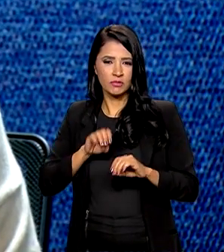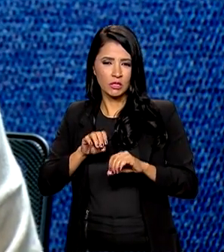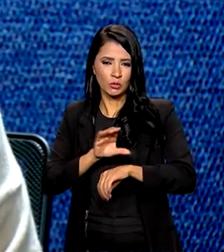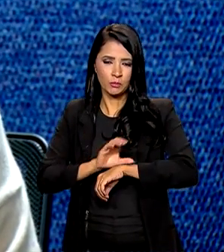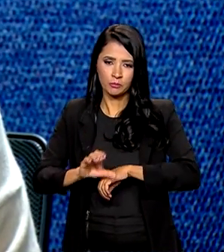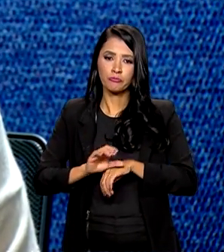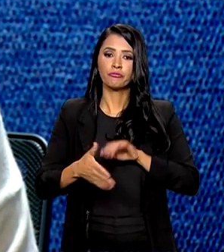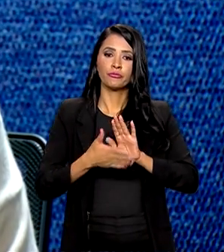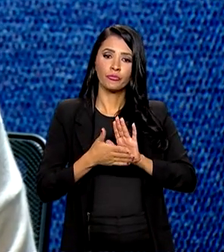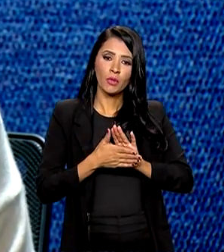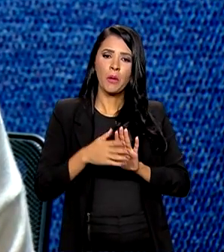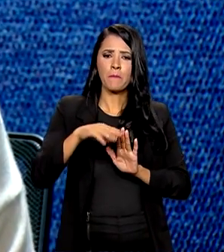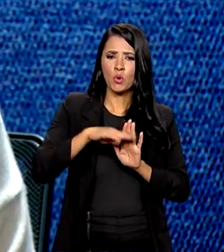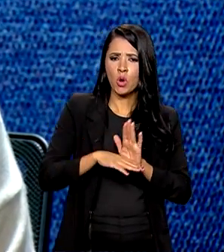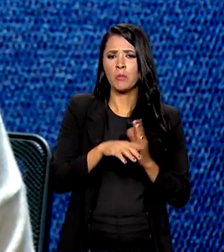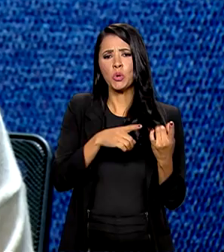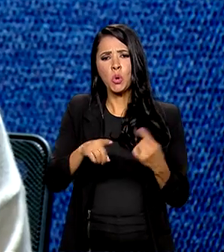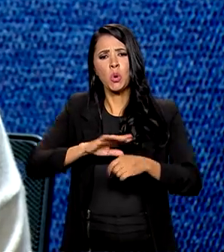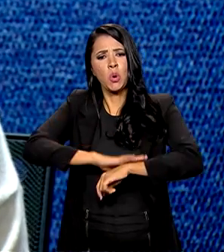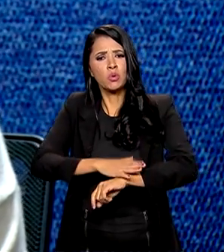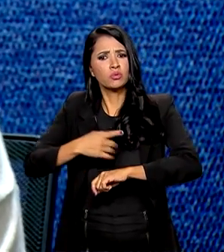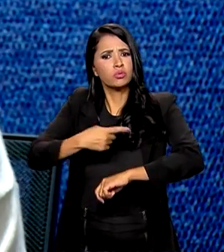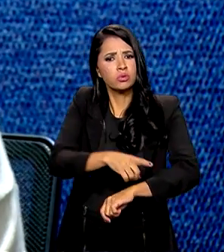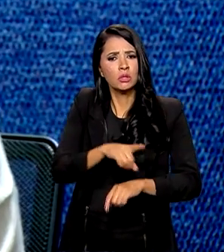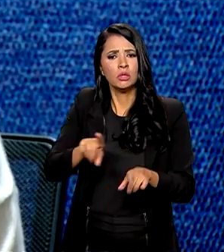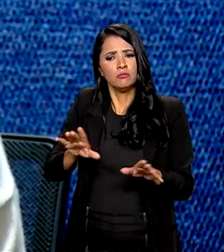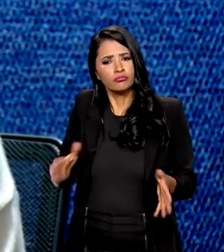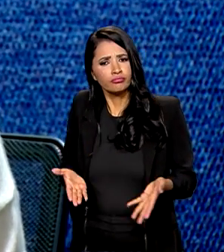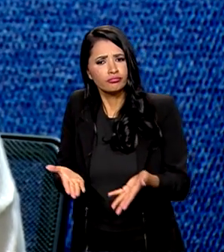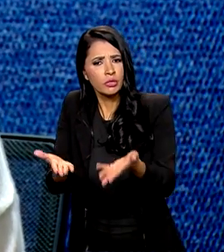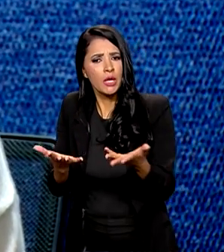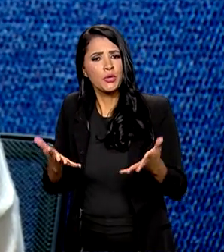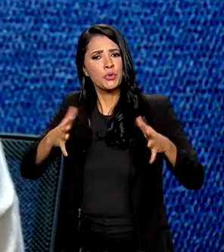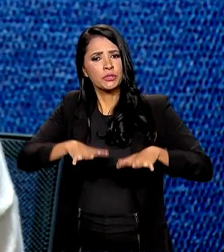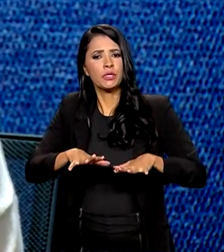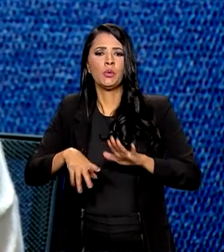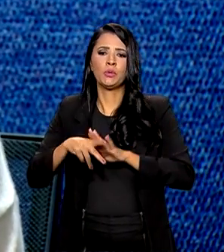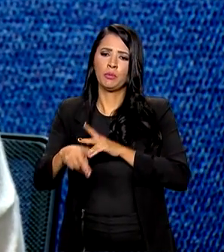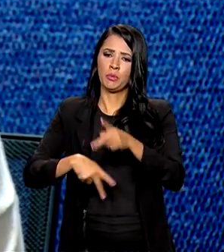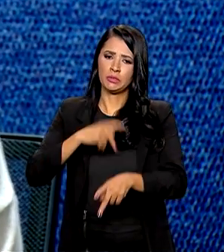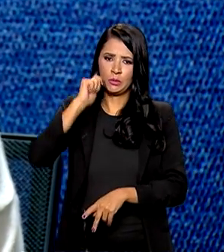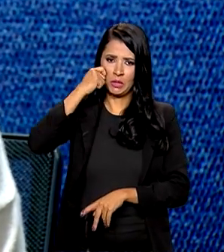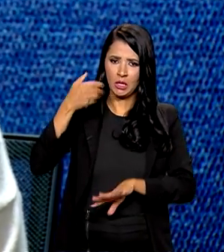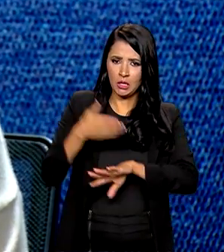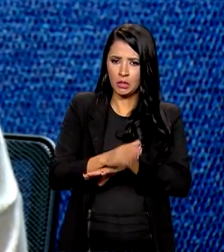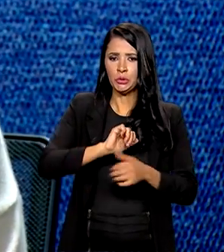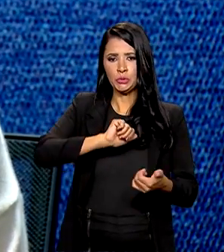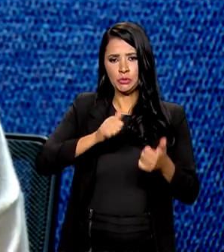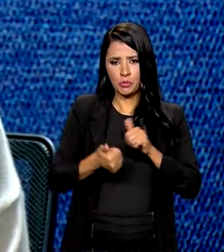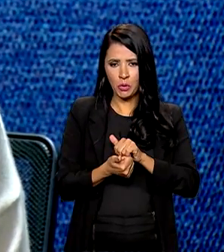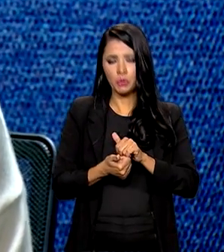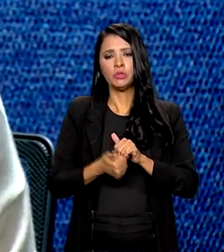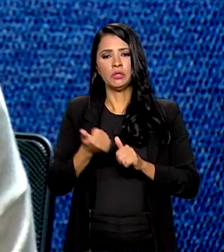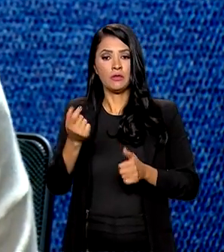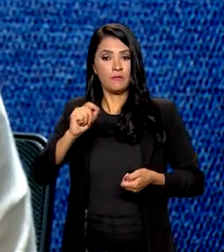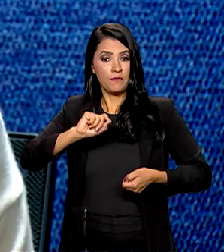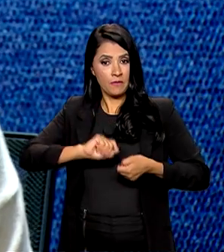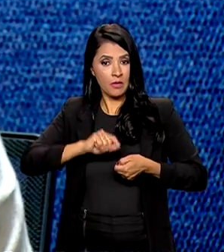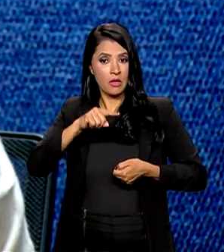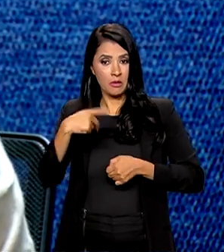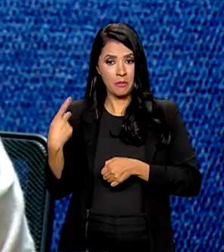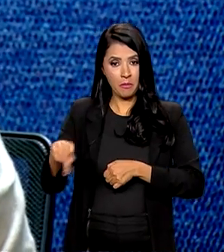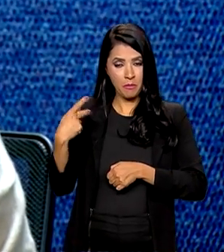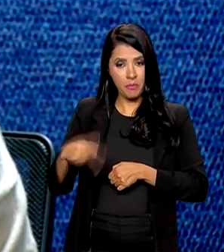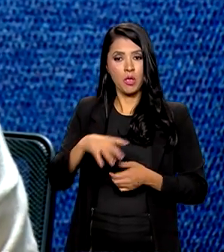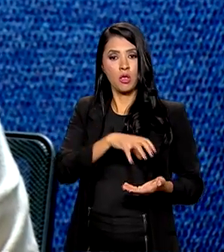e programas transversais de combate ao racismo e de promoção da inclusão da população negra nos esportes a serem executados pelos órgãos